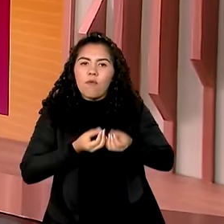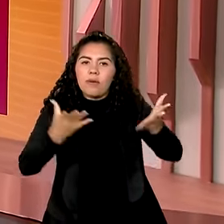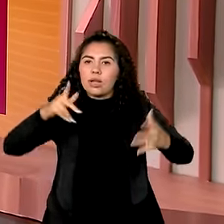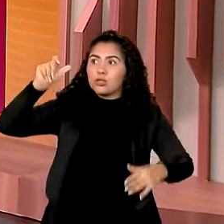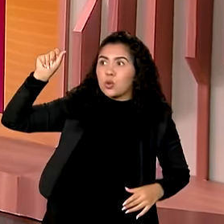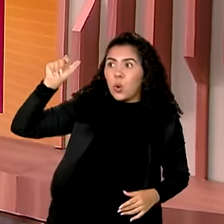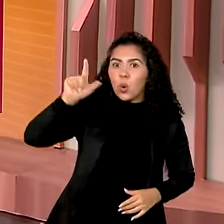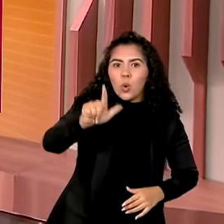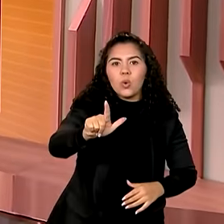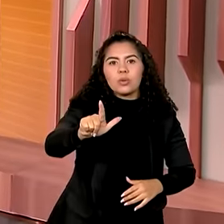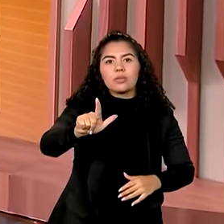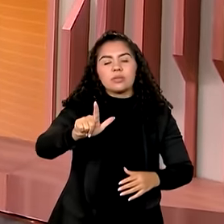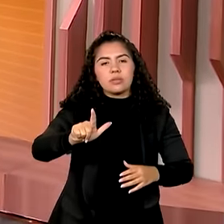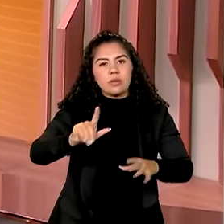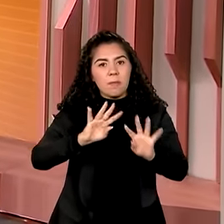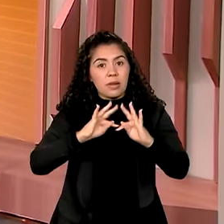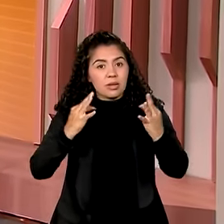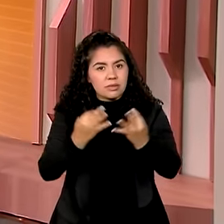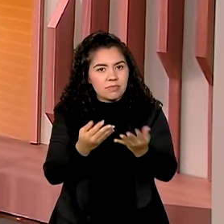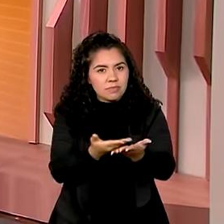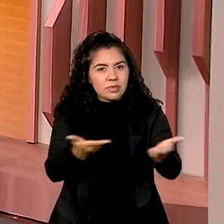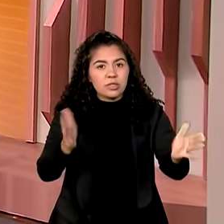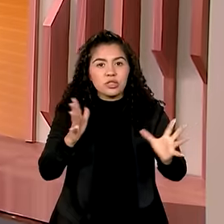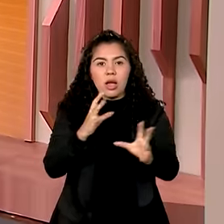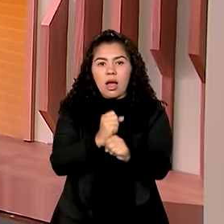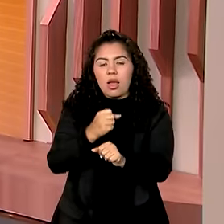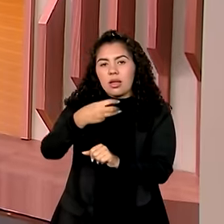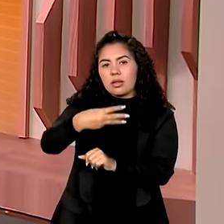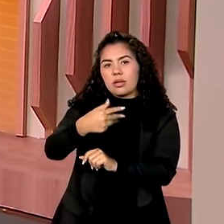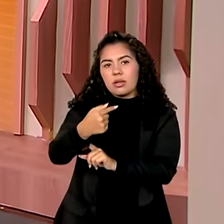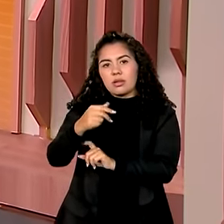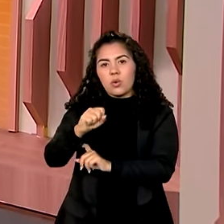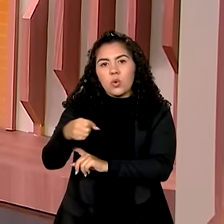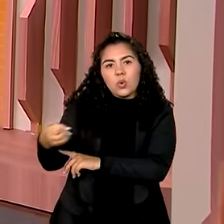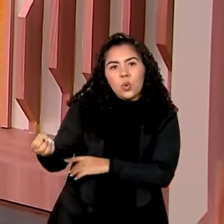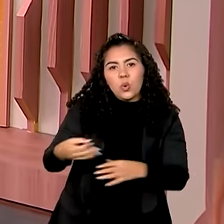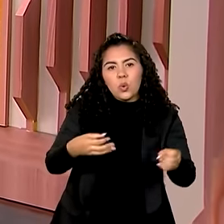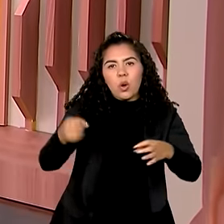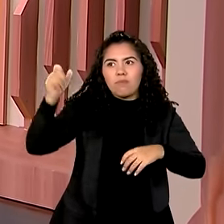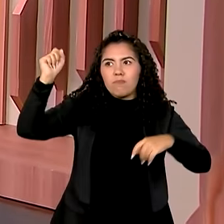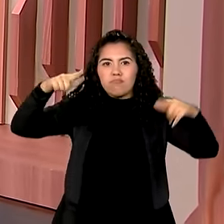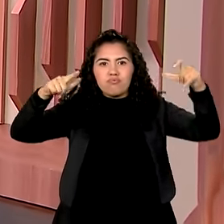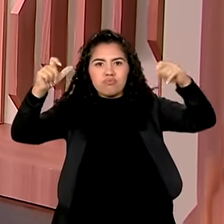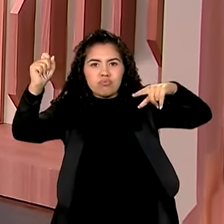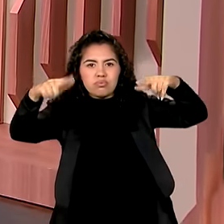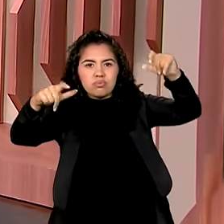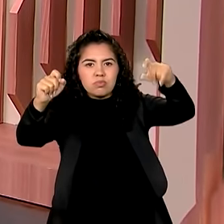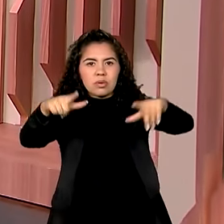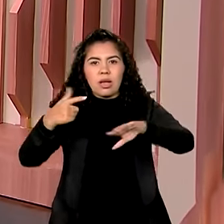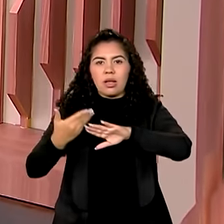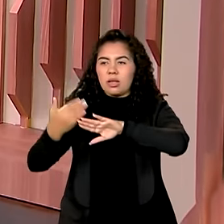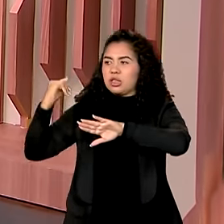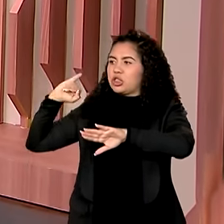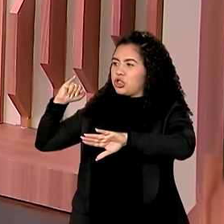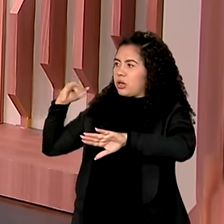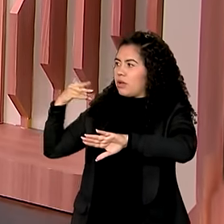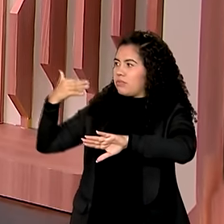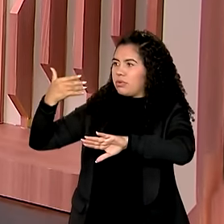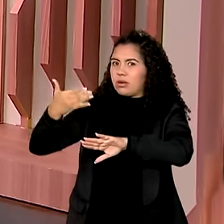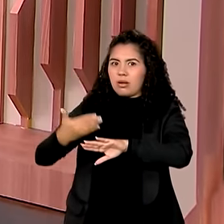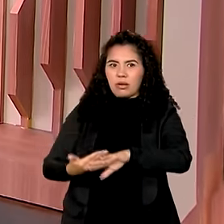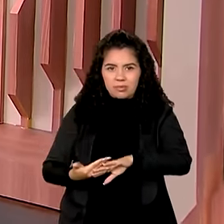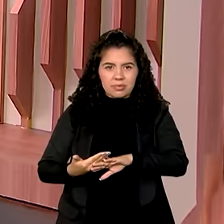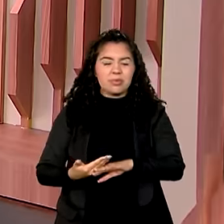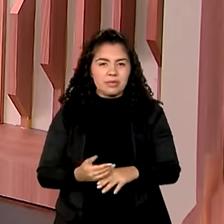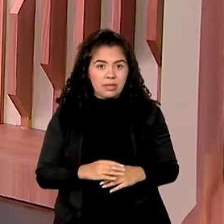levou às famílias de Ariquemes 378 novas ligações de energia desde janeiro de 2023.